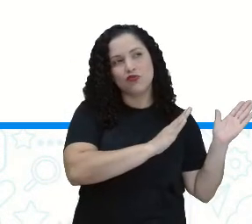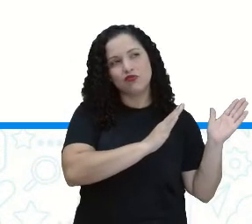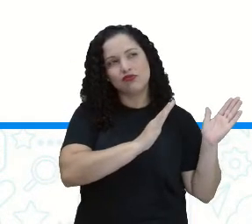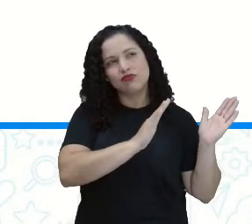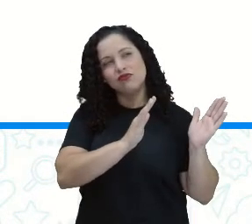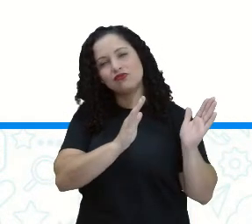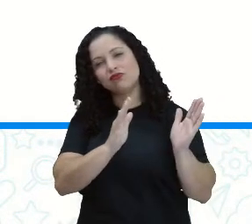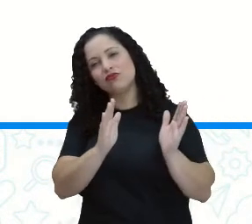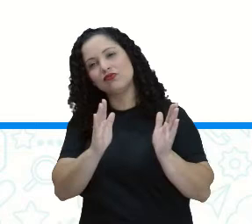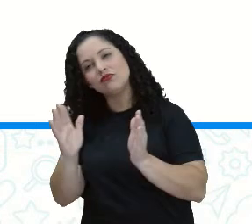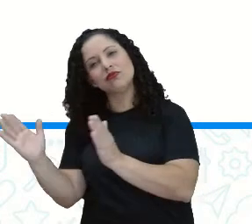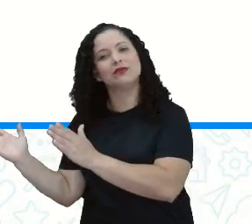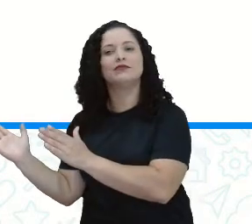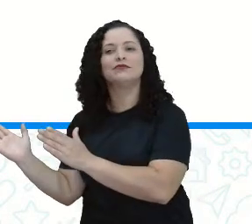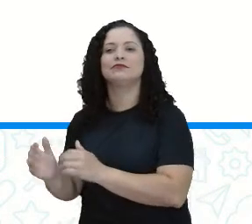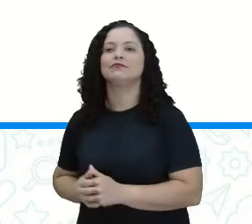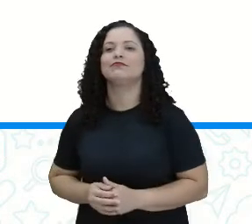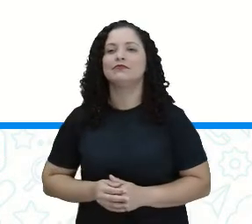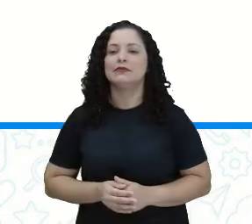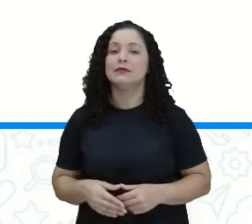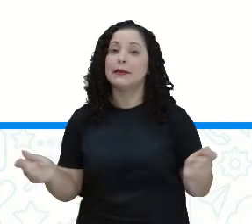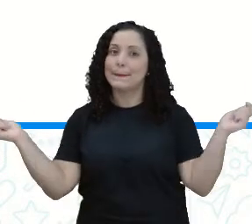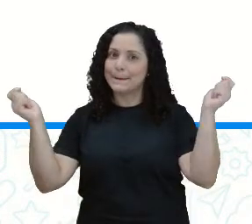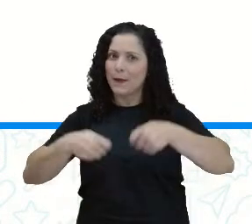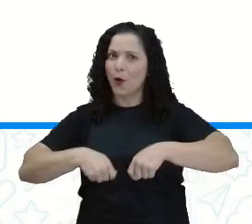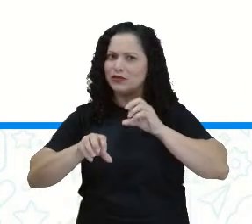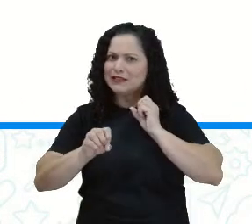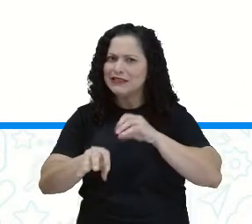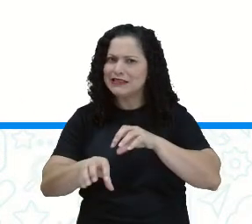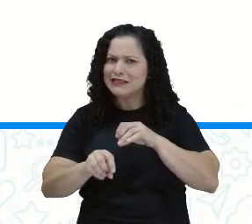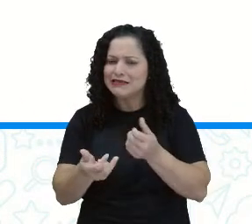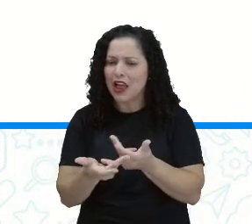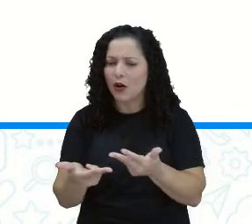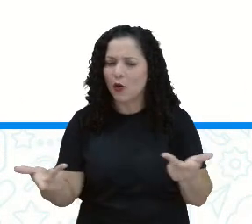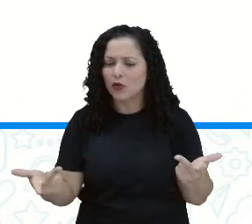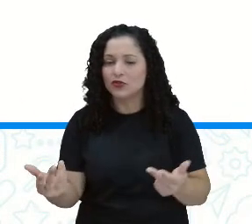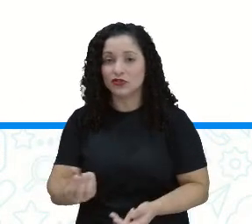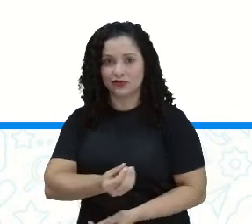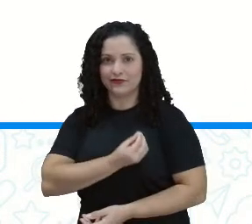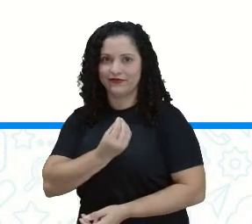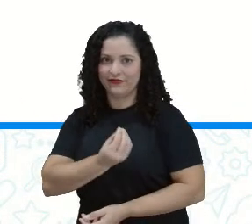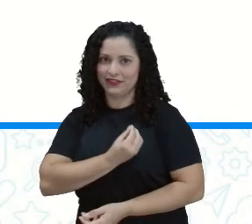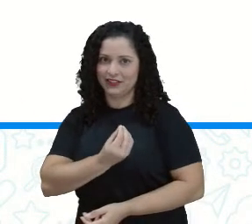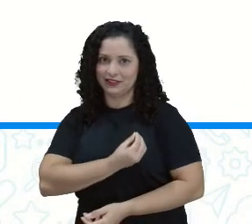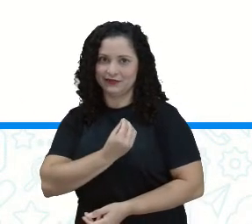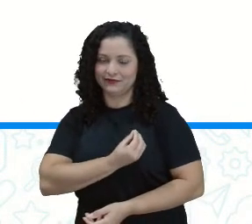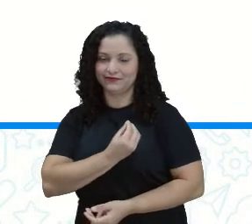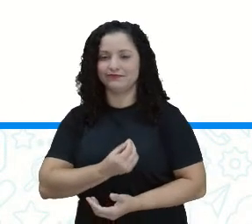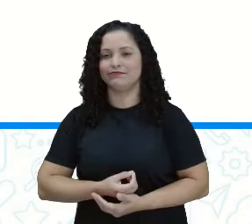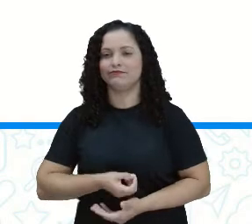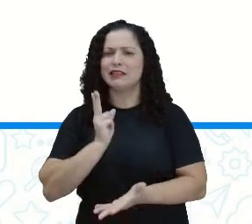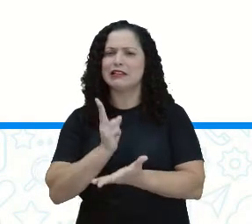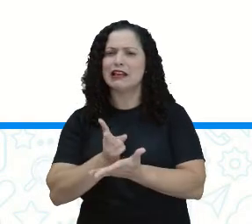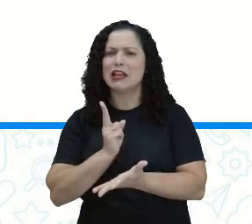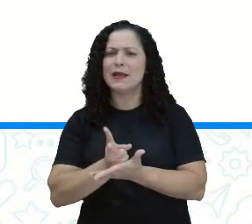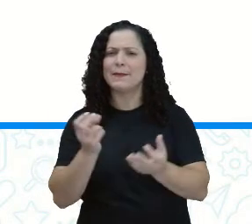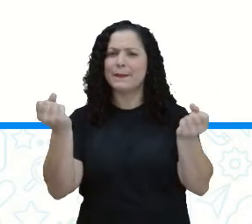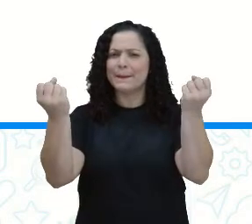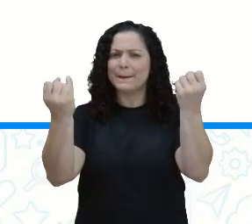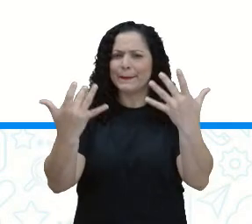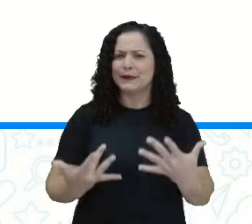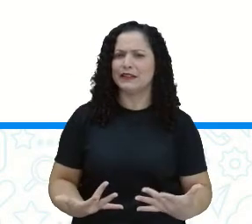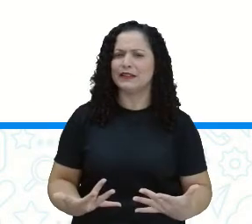E como podem ensinar muitas coisas interessantes. Sempre falamos aqui nas nossas aulas